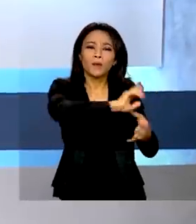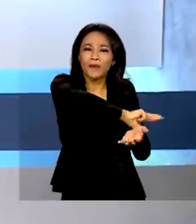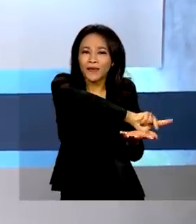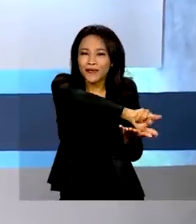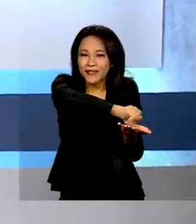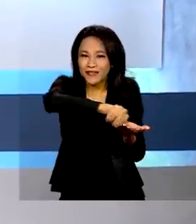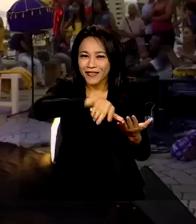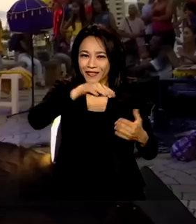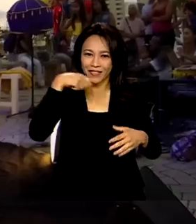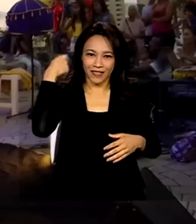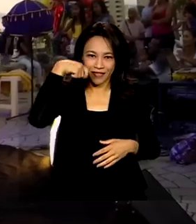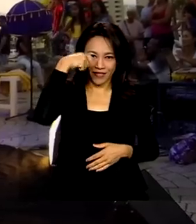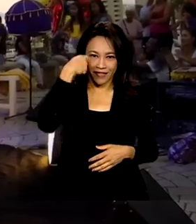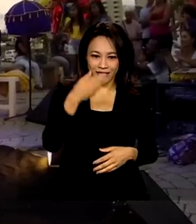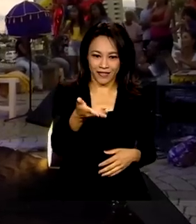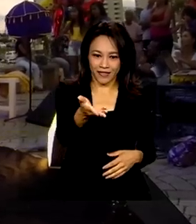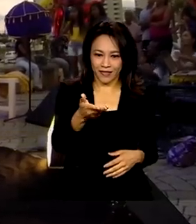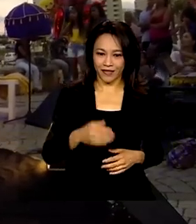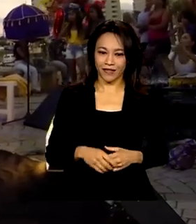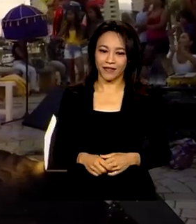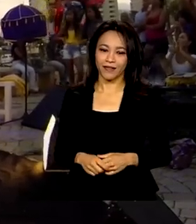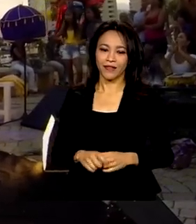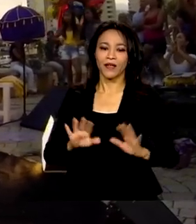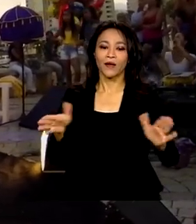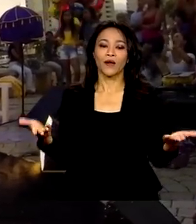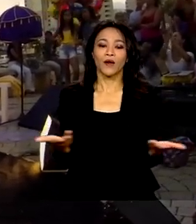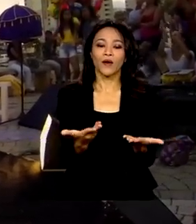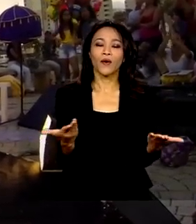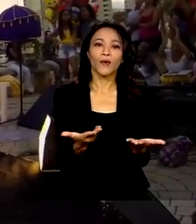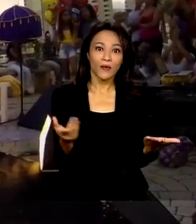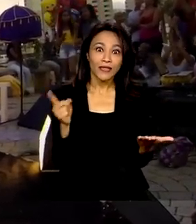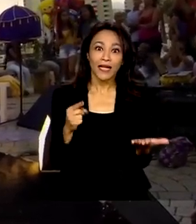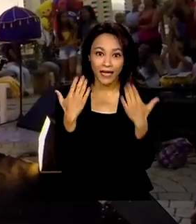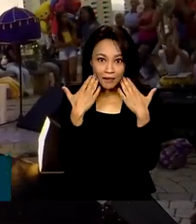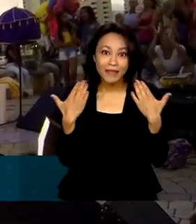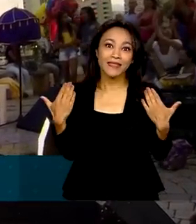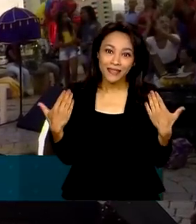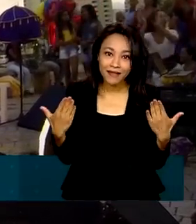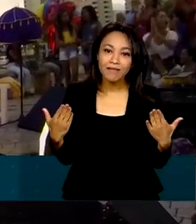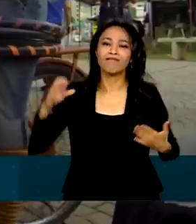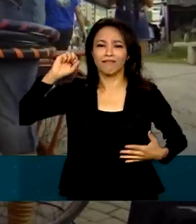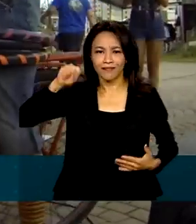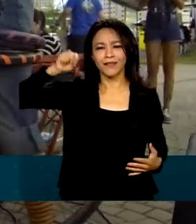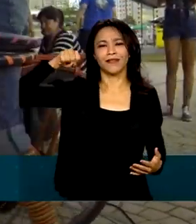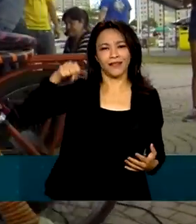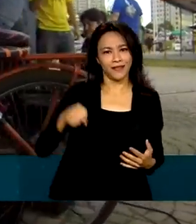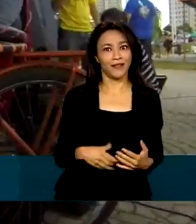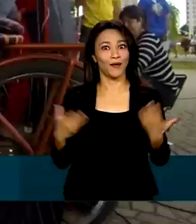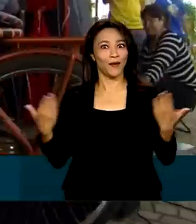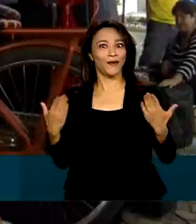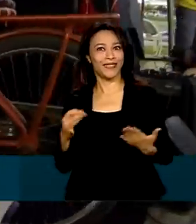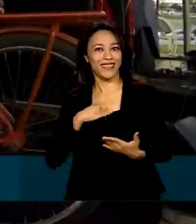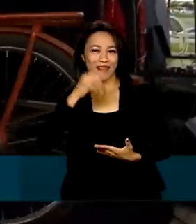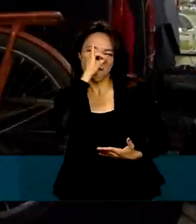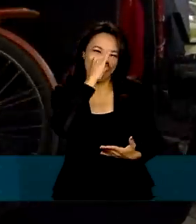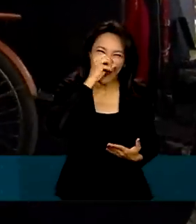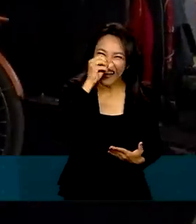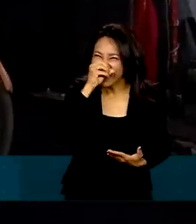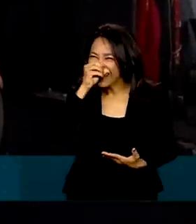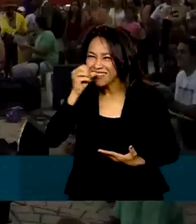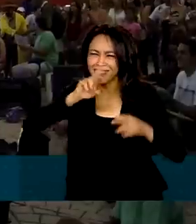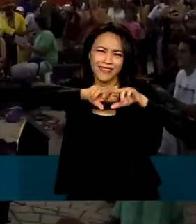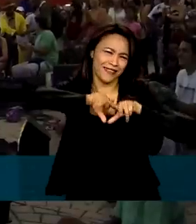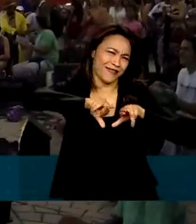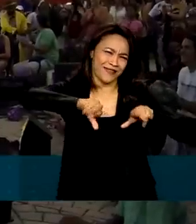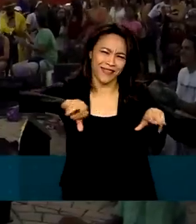artistas. Hoje tem espetáculo? Tem, sim, senhor. Hoje tem palhaçada e muito